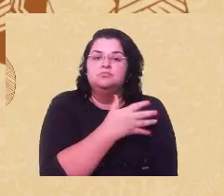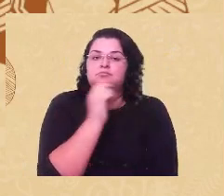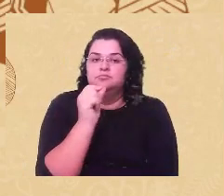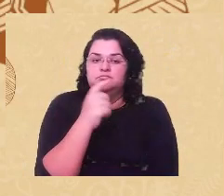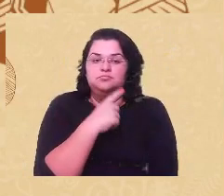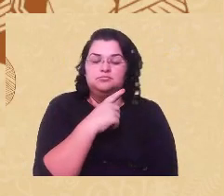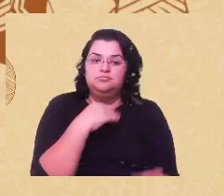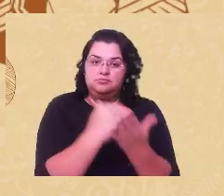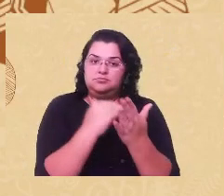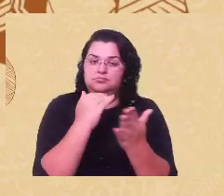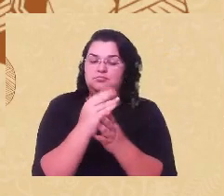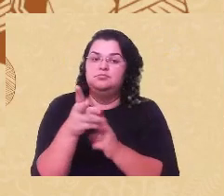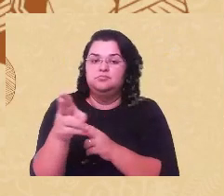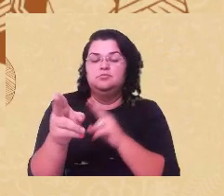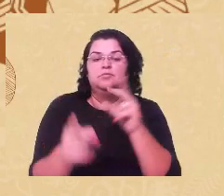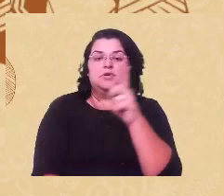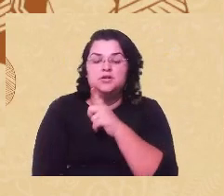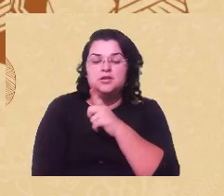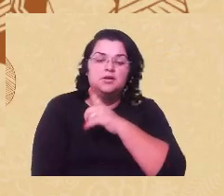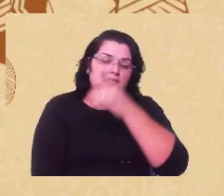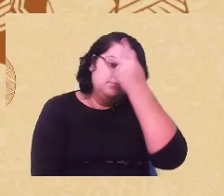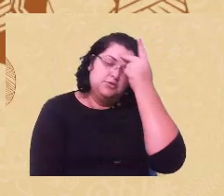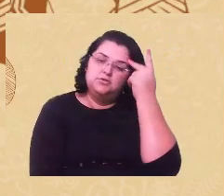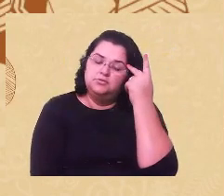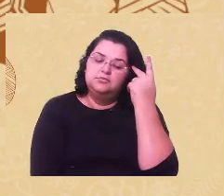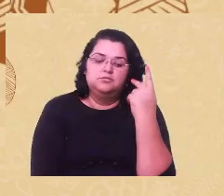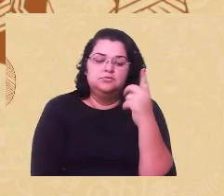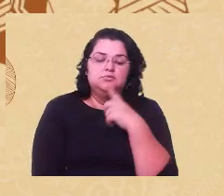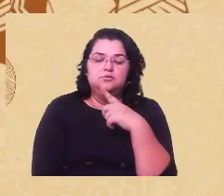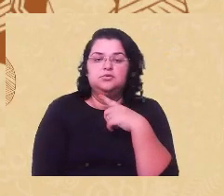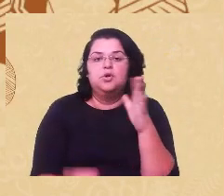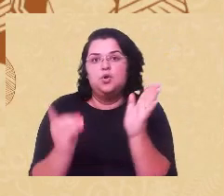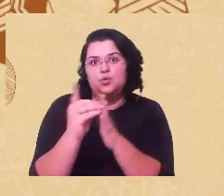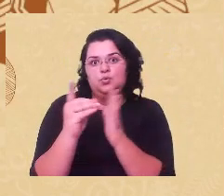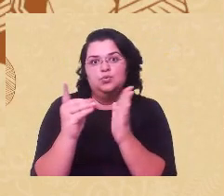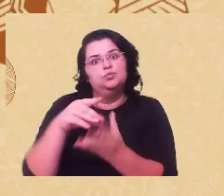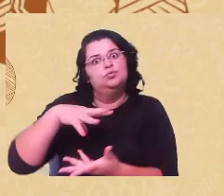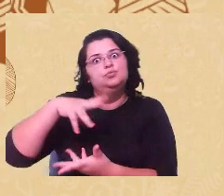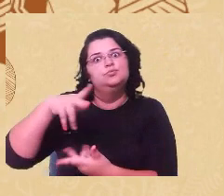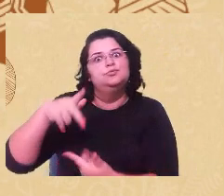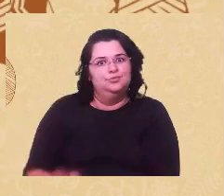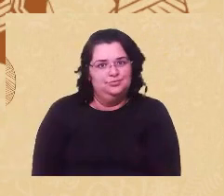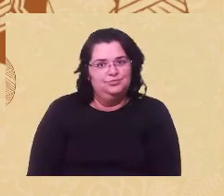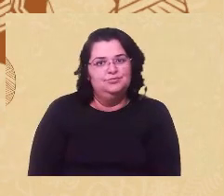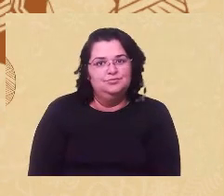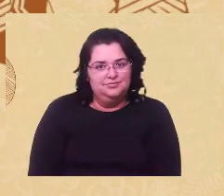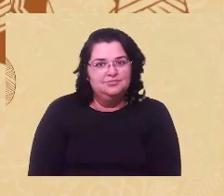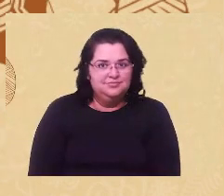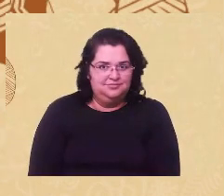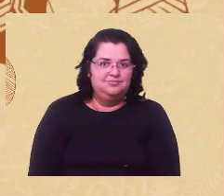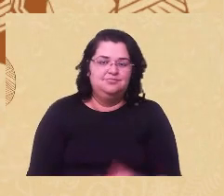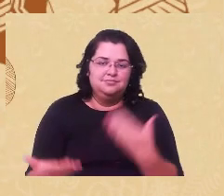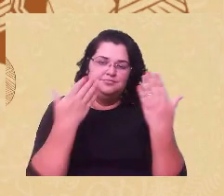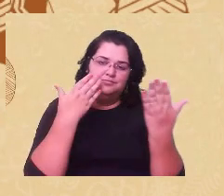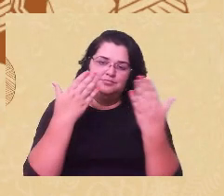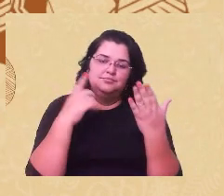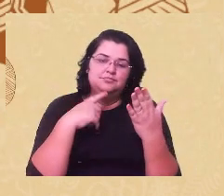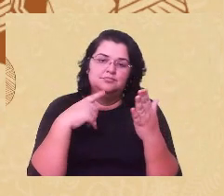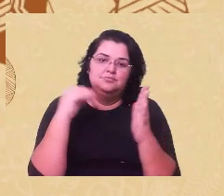contínuo de ser uma pessoa negra, uma pessoa indígena nesse país. Eu entendo que a psicologia tem acúmulo teórico